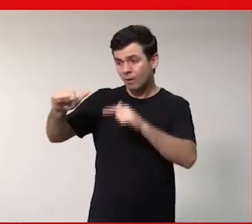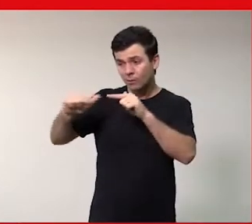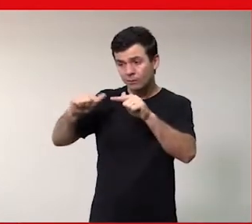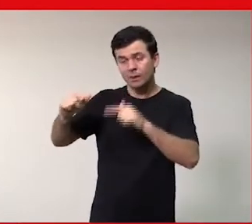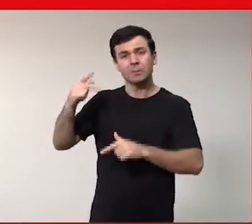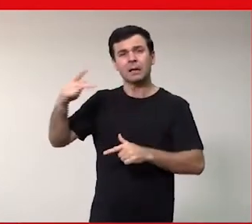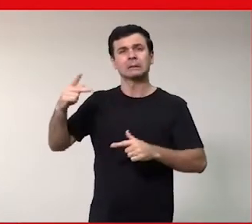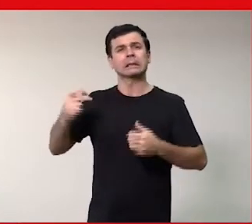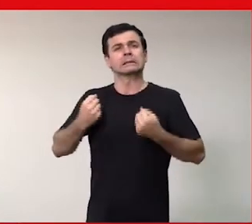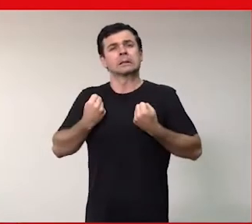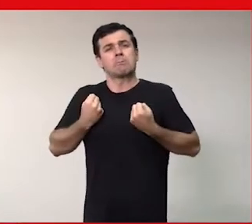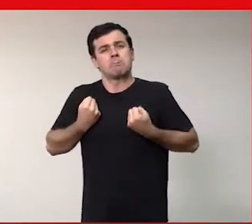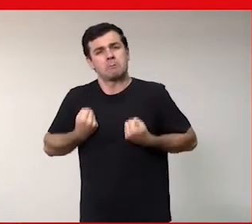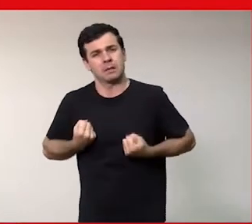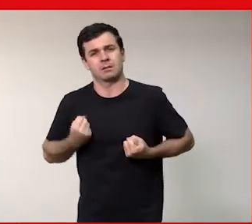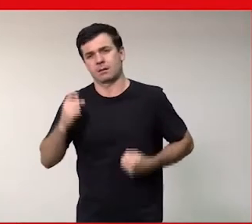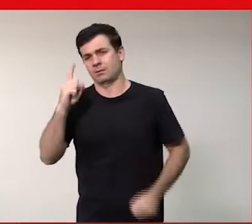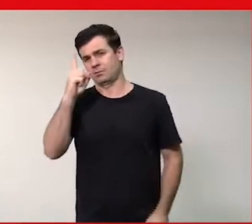quebrar isso